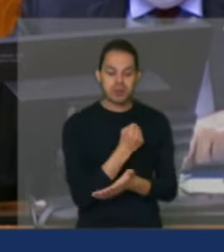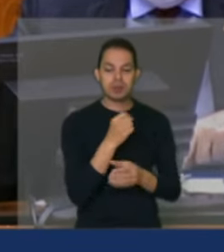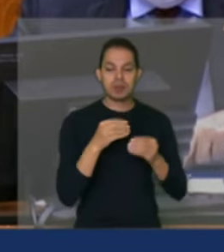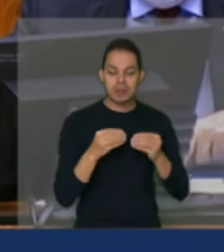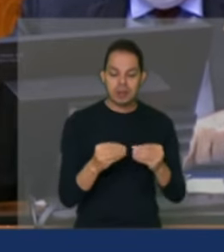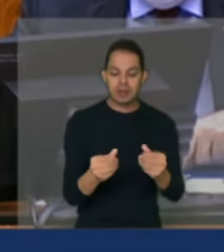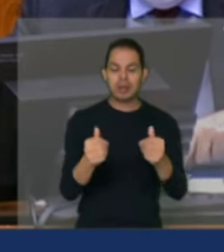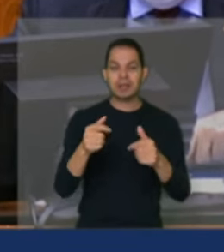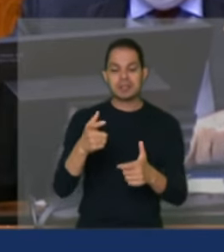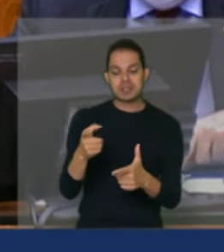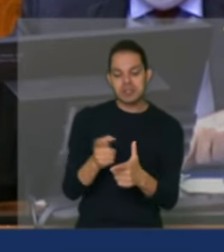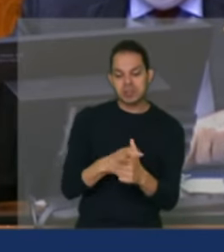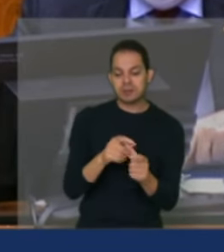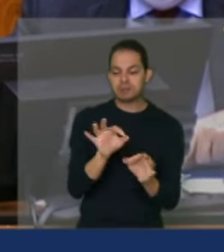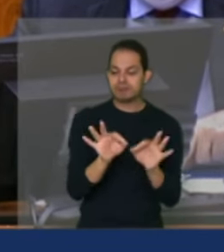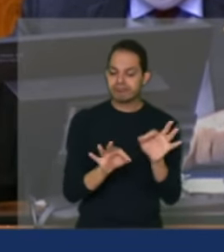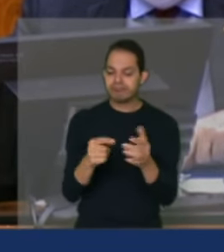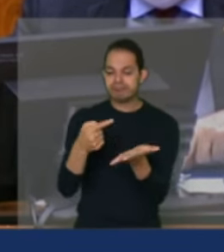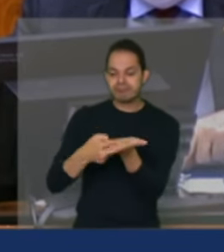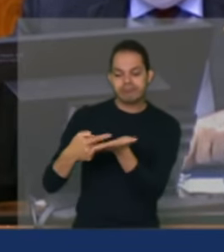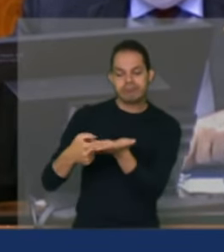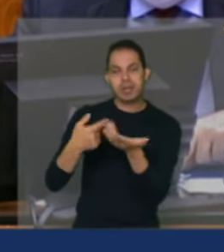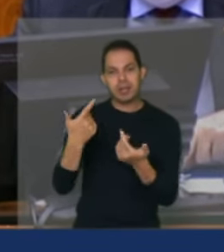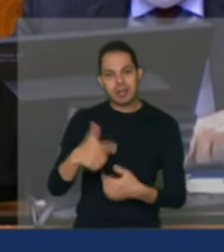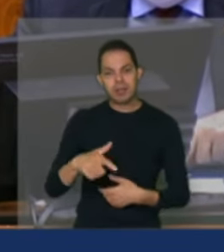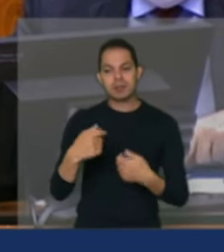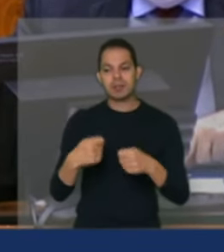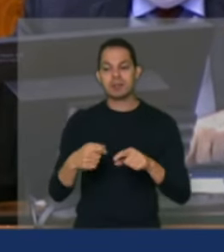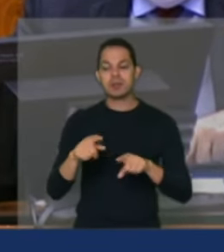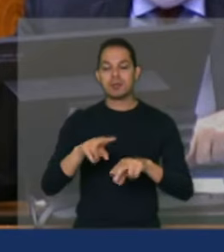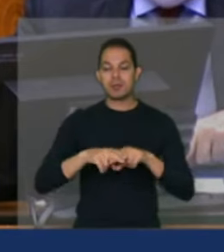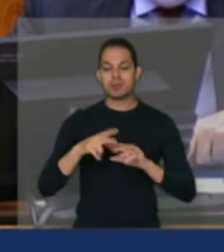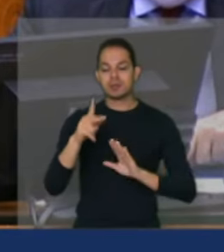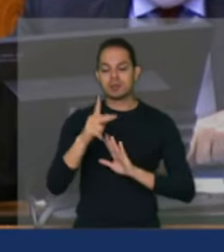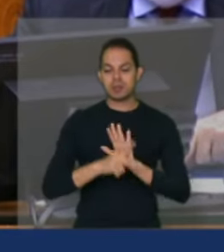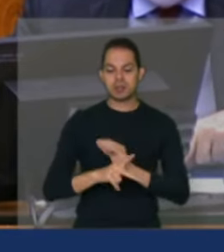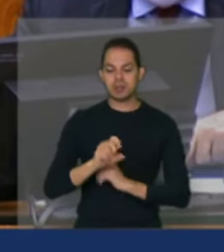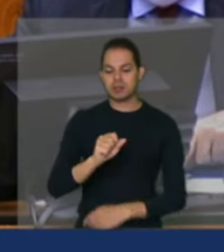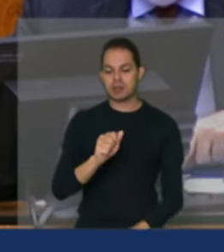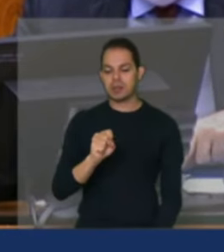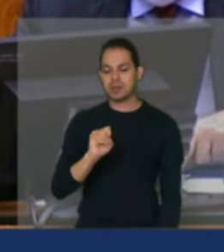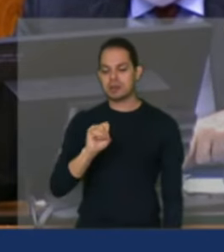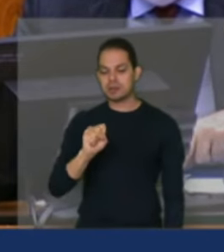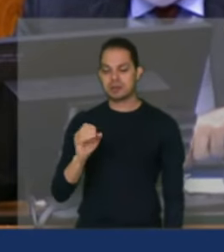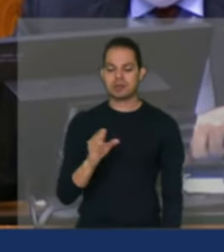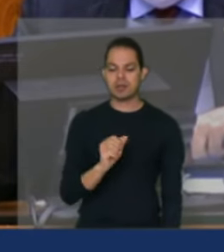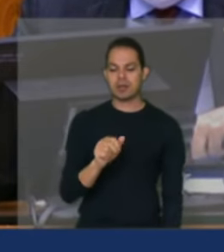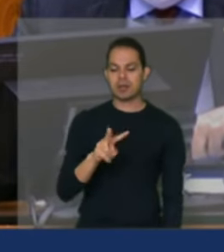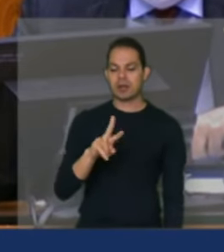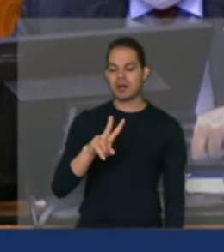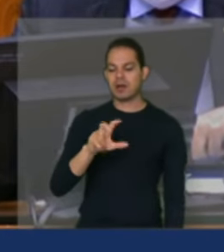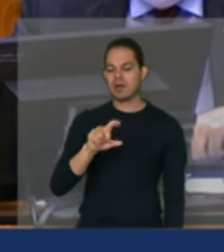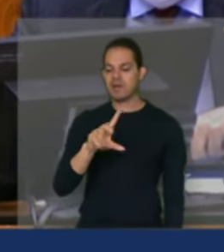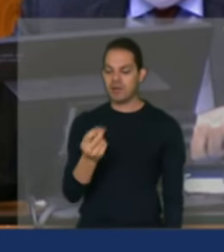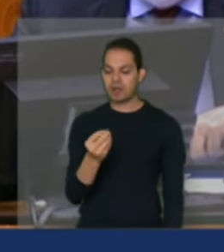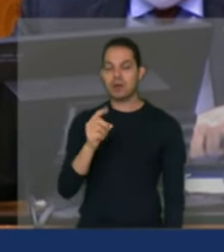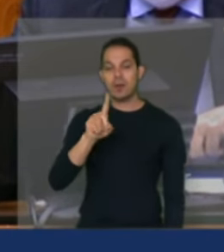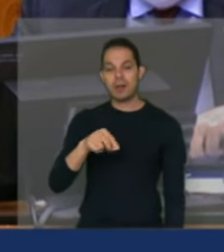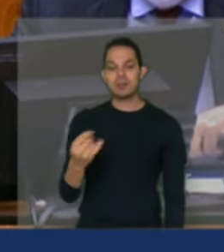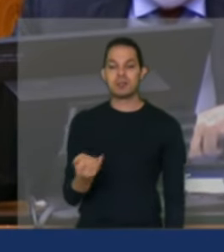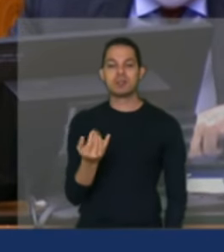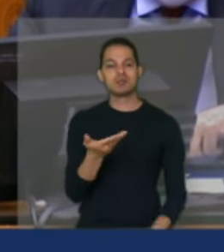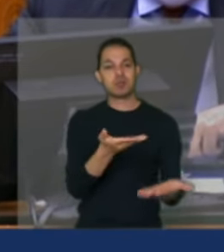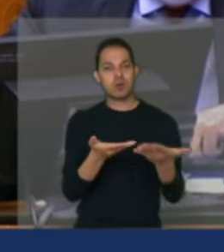dívida desses trabalhadores e trabalhadoras por isso que o projeto Assis Cavalho é tão importante convido a ministra Tereza